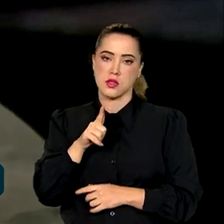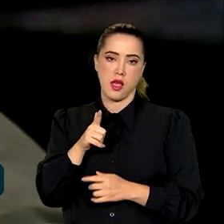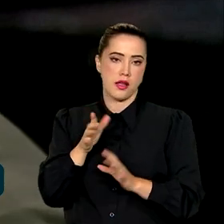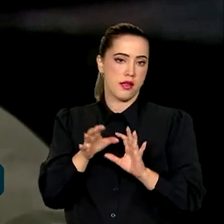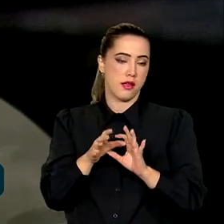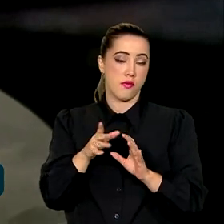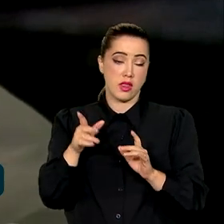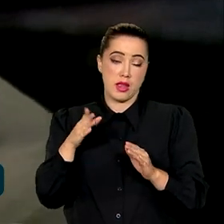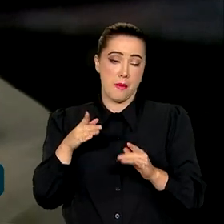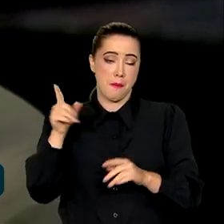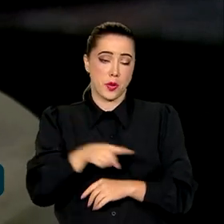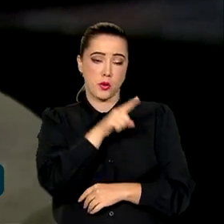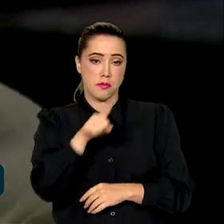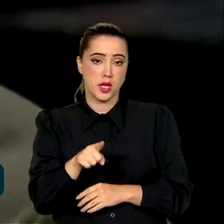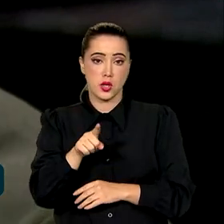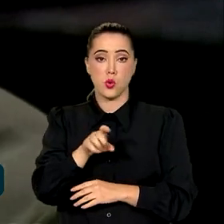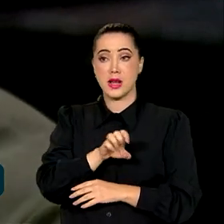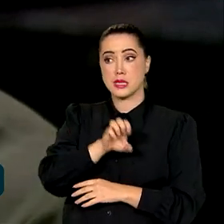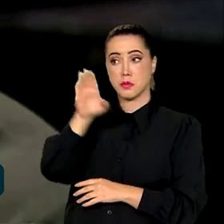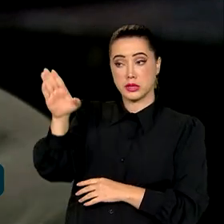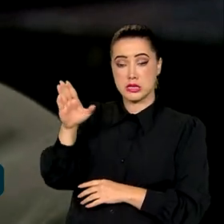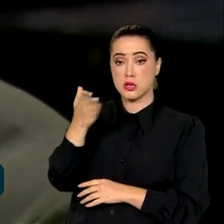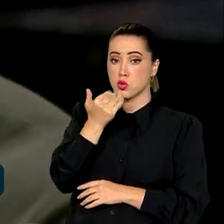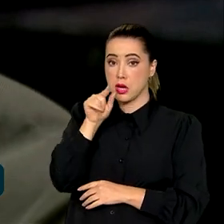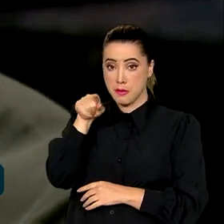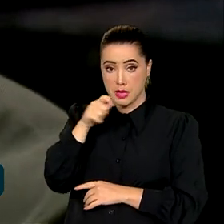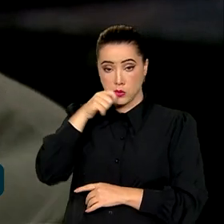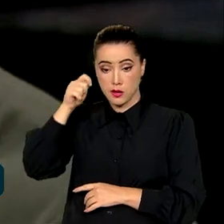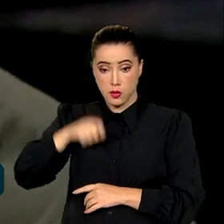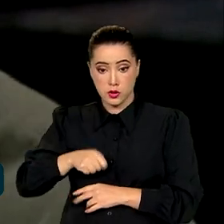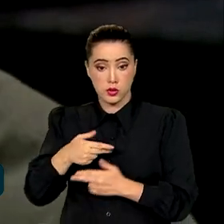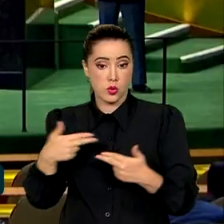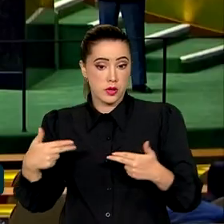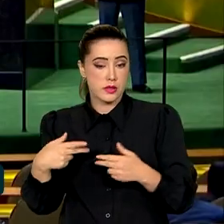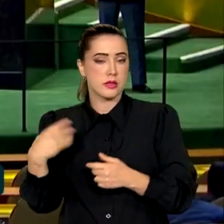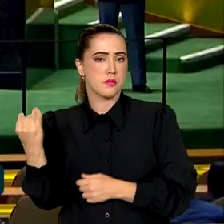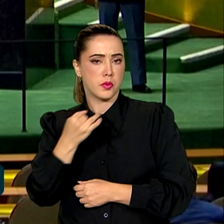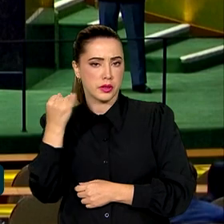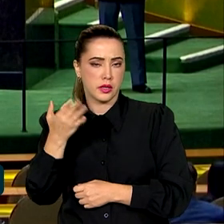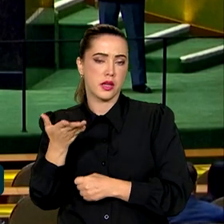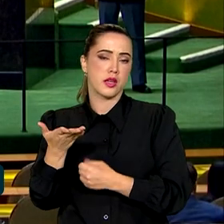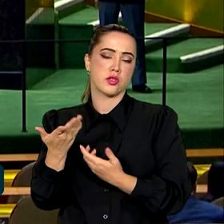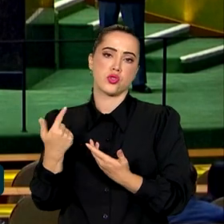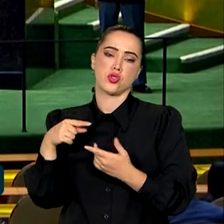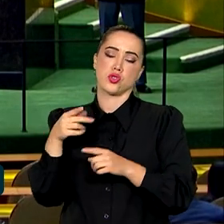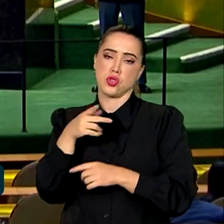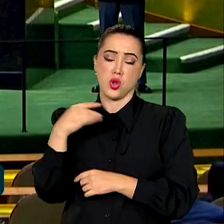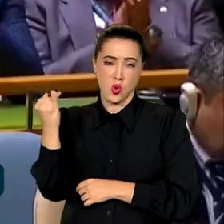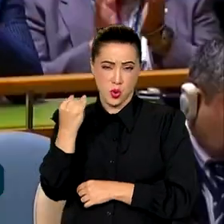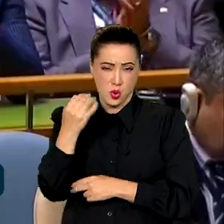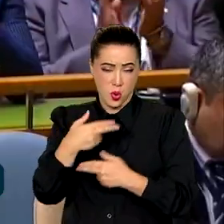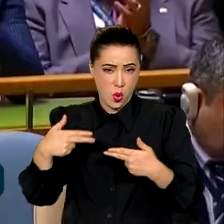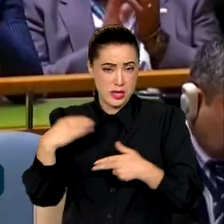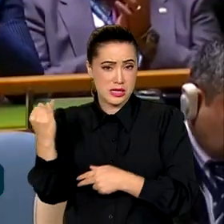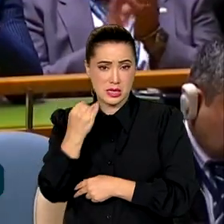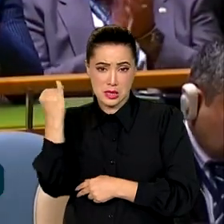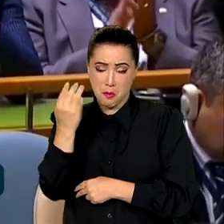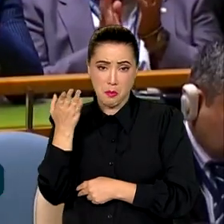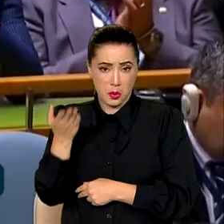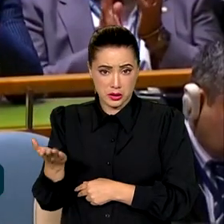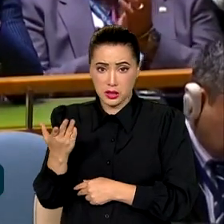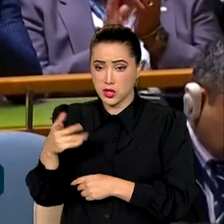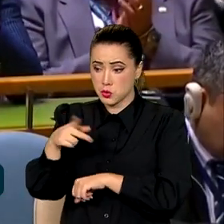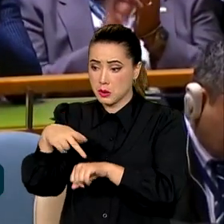alimentos por parte da Ucrânia e usando algo tão essencial para os países mais pobres como uma arma de guerra. Ele foi bastante